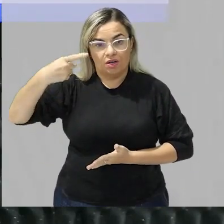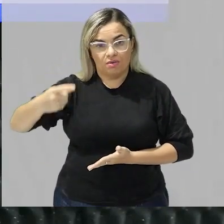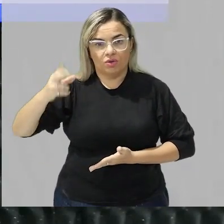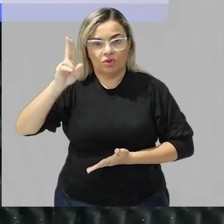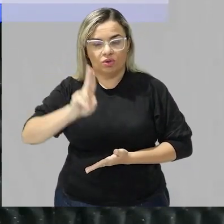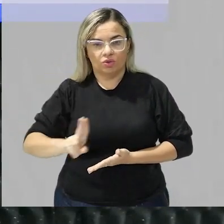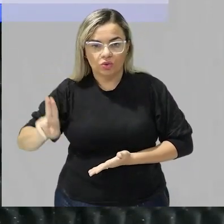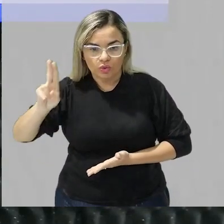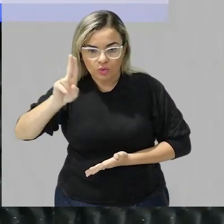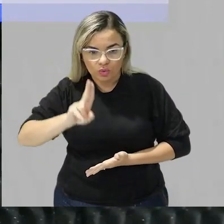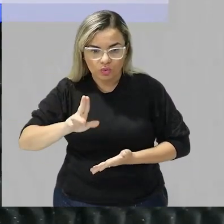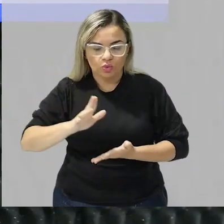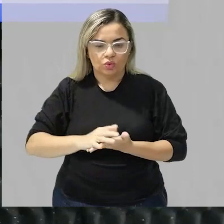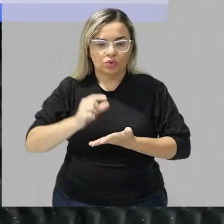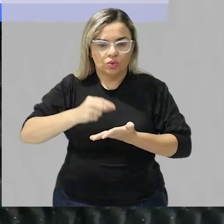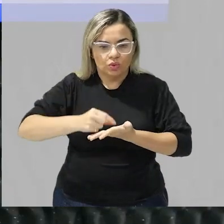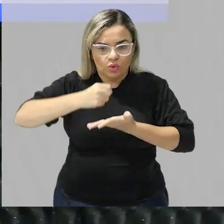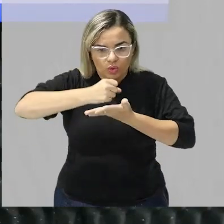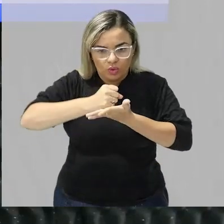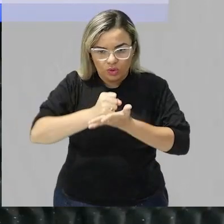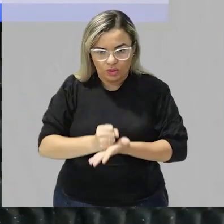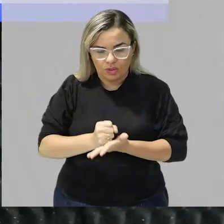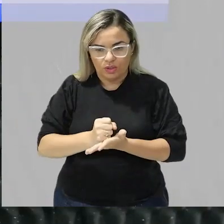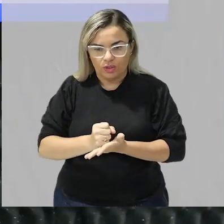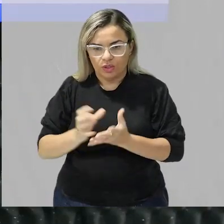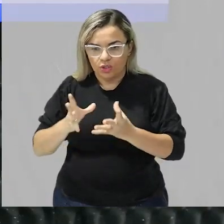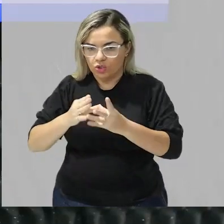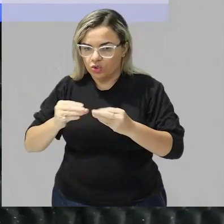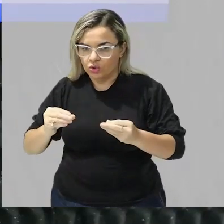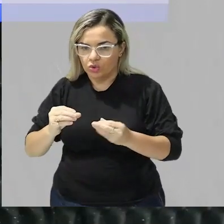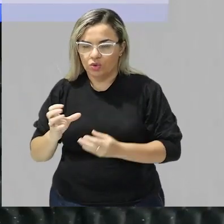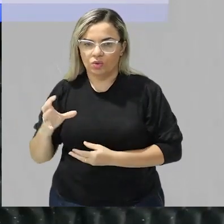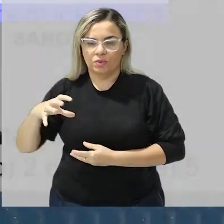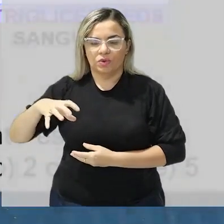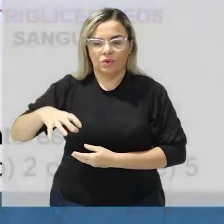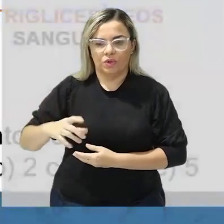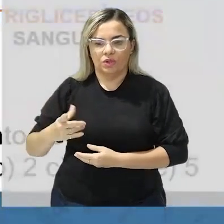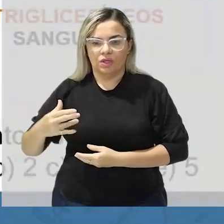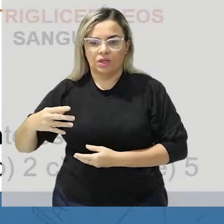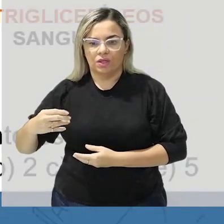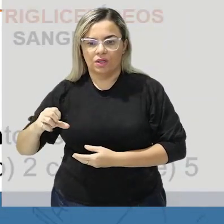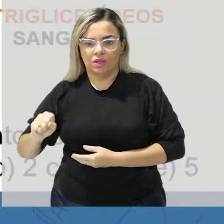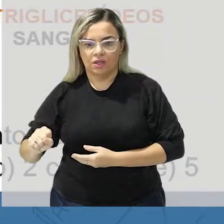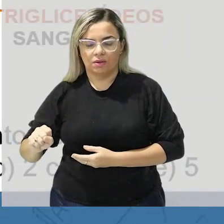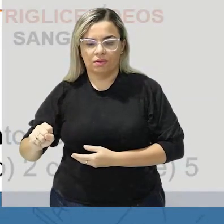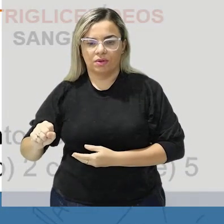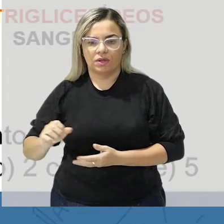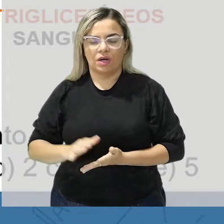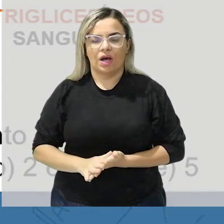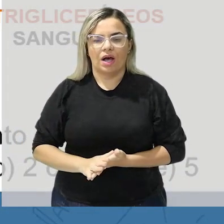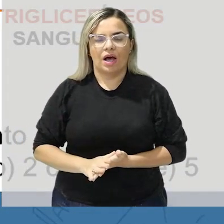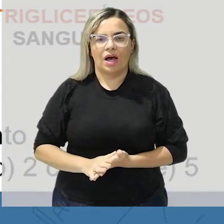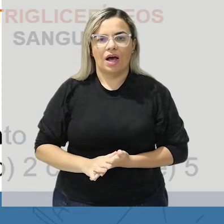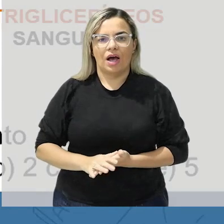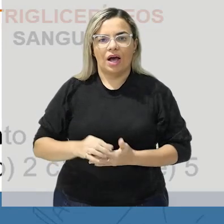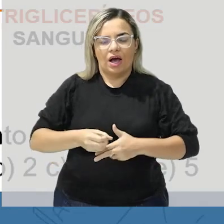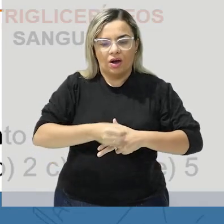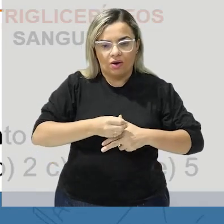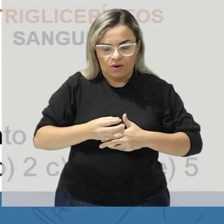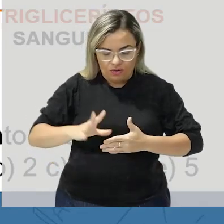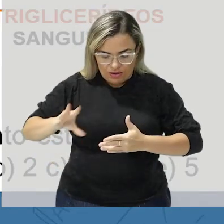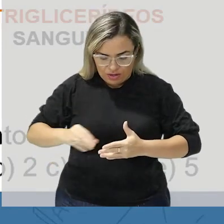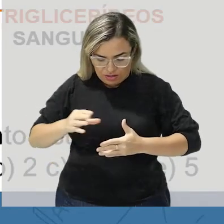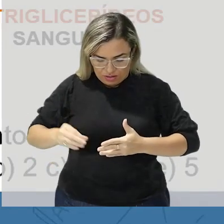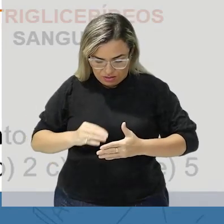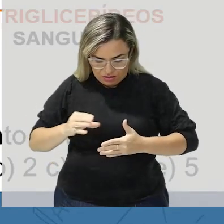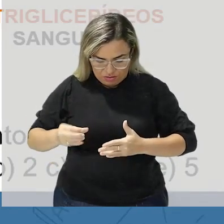medicamento que inibe a lipase o que acontece gordura se acumula nas fezes então a alternativa correta aí